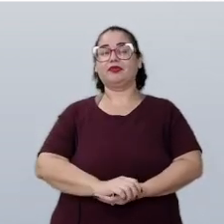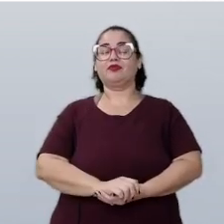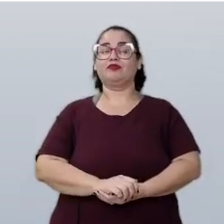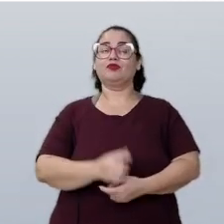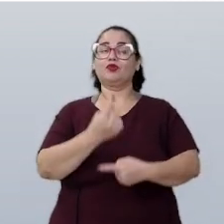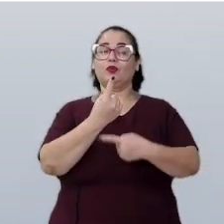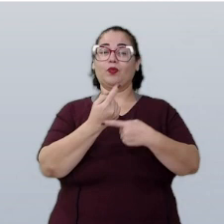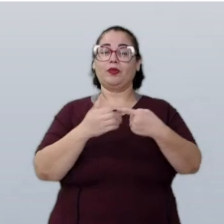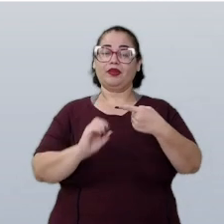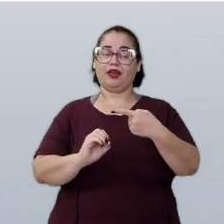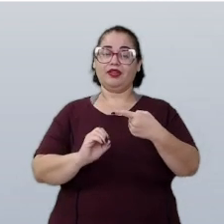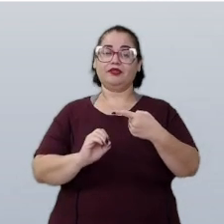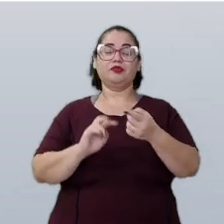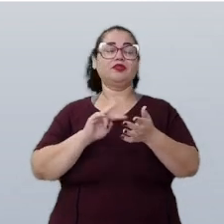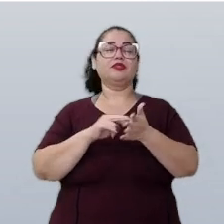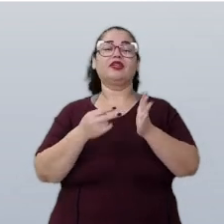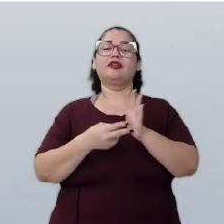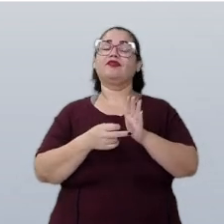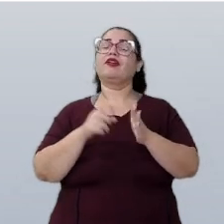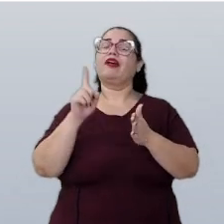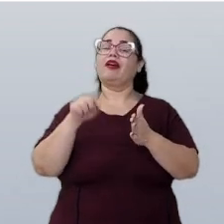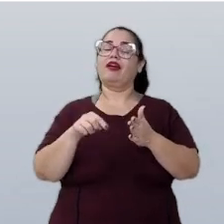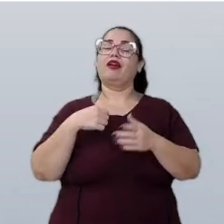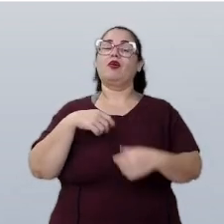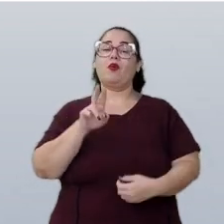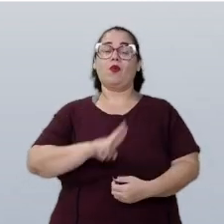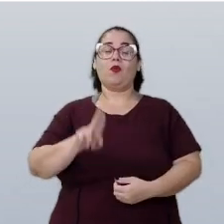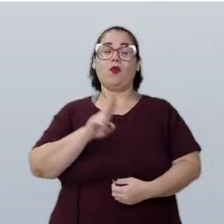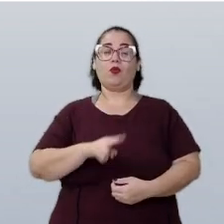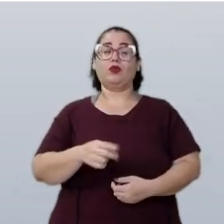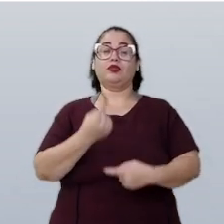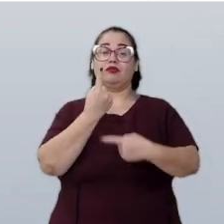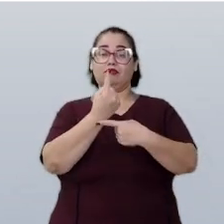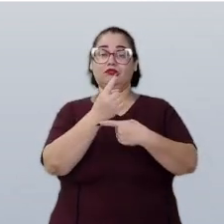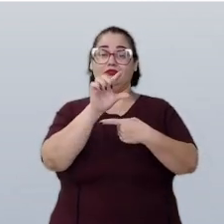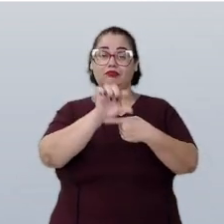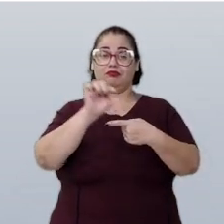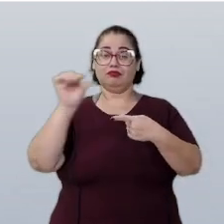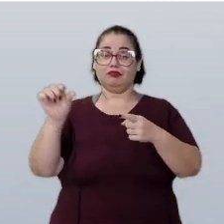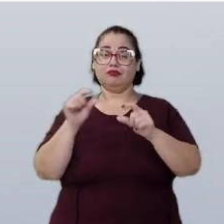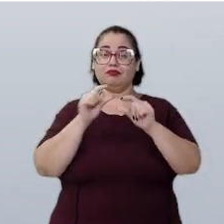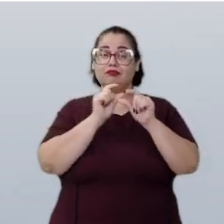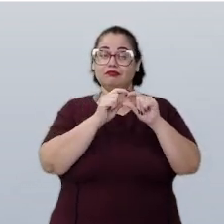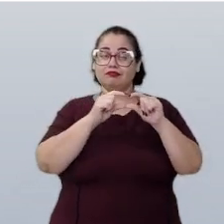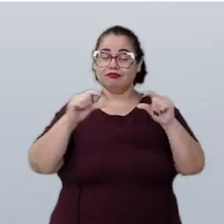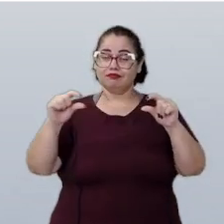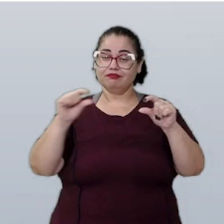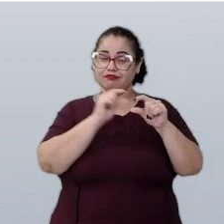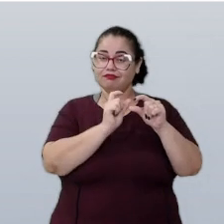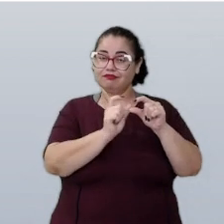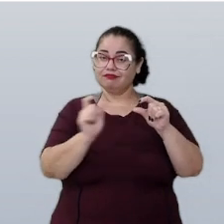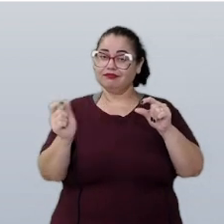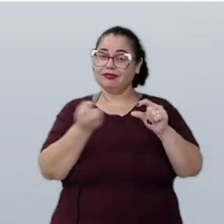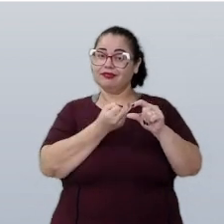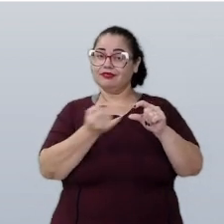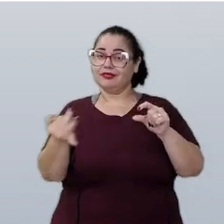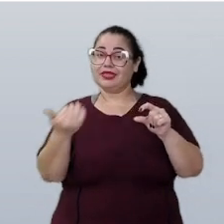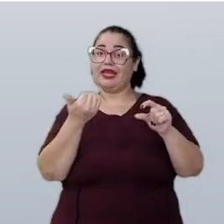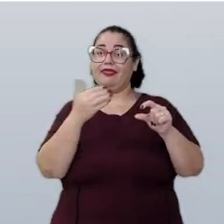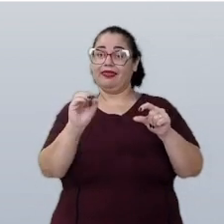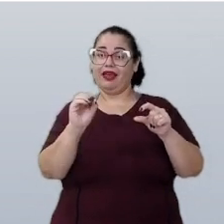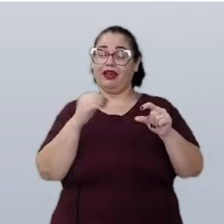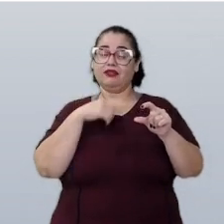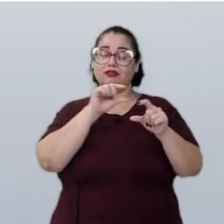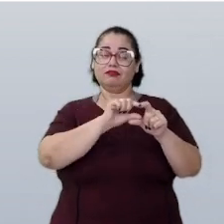Um décimo, isso quer dizer que eu estou usando uma parte de 10, pela qual o inteiro